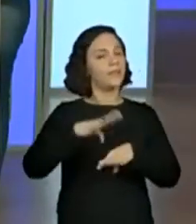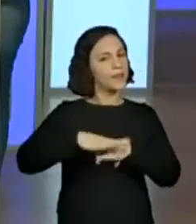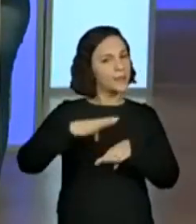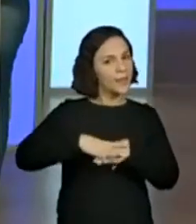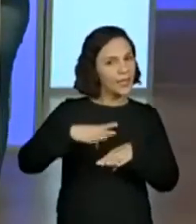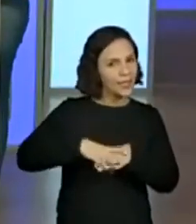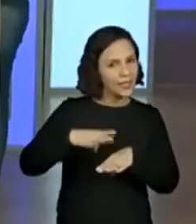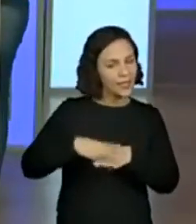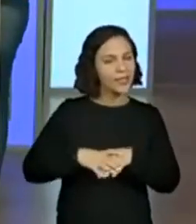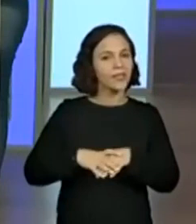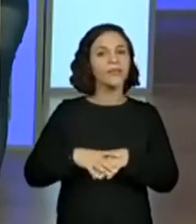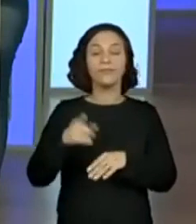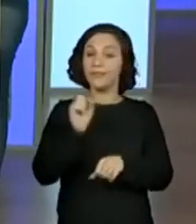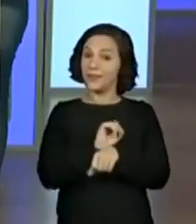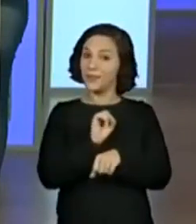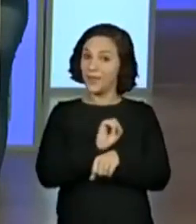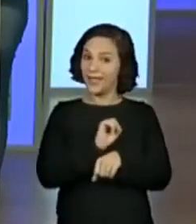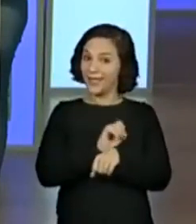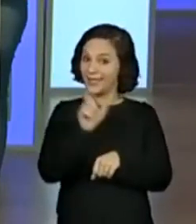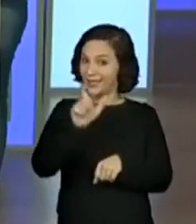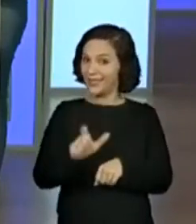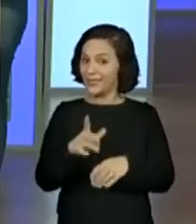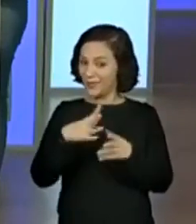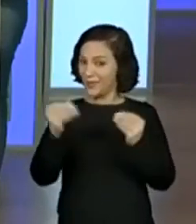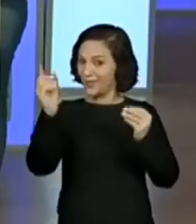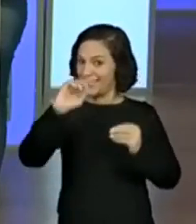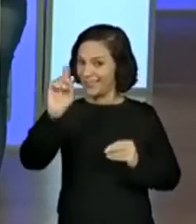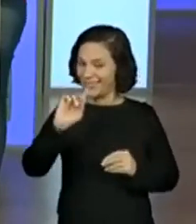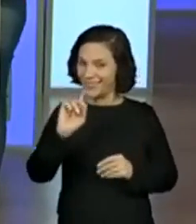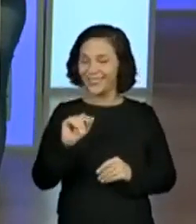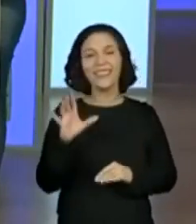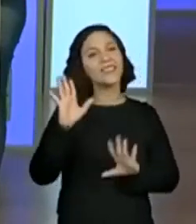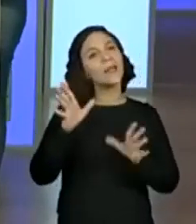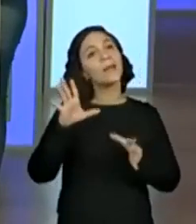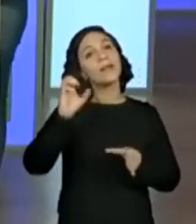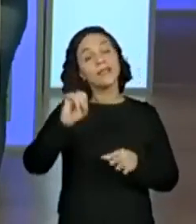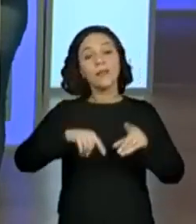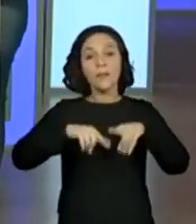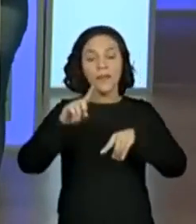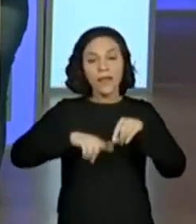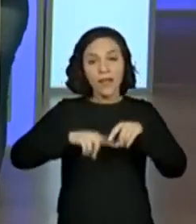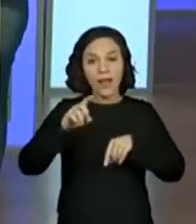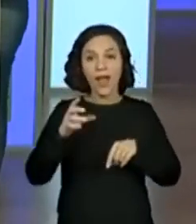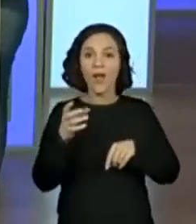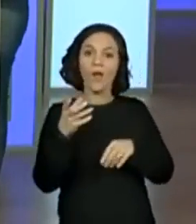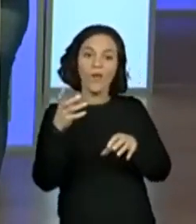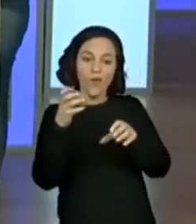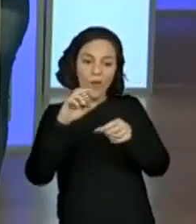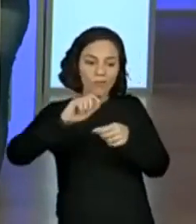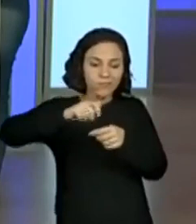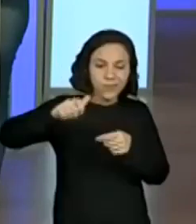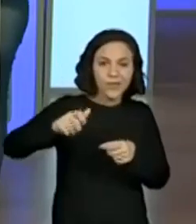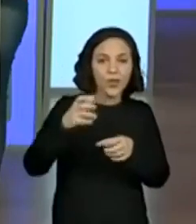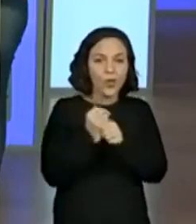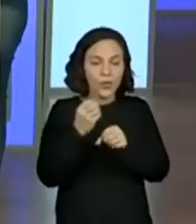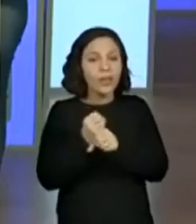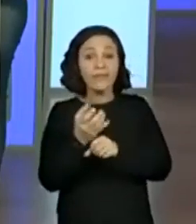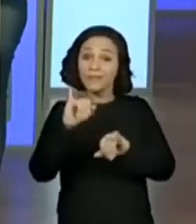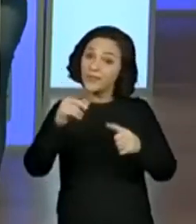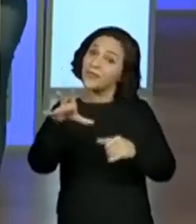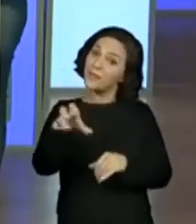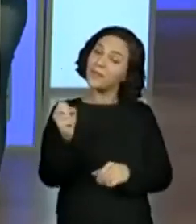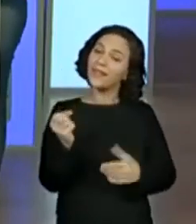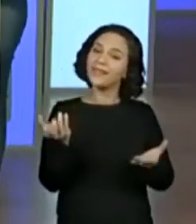matemática. Nos aguardem, não é? Já deixem separado aí, se tiver material, não é? A gente vai usar bastante coisa aqui hoje.